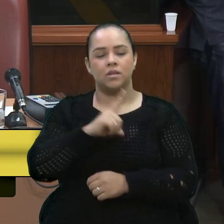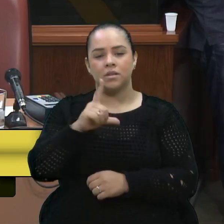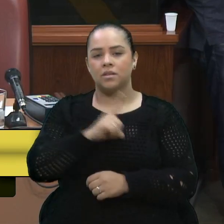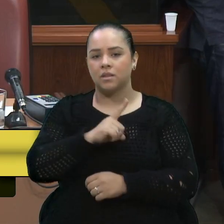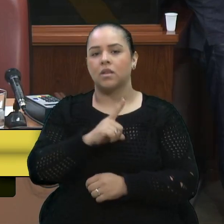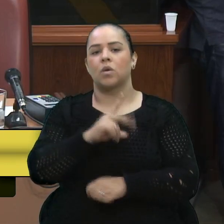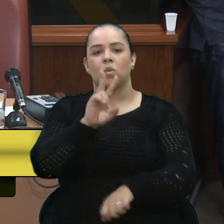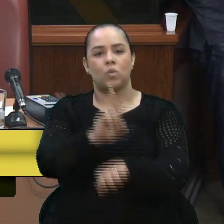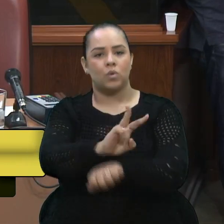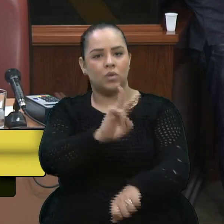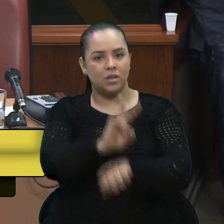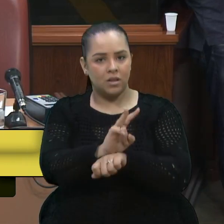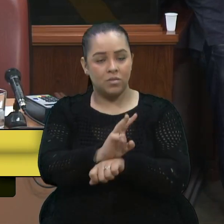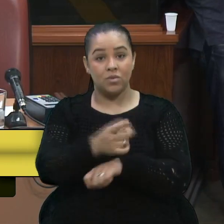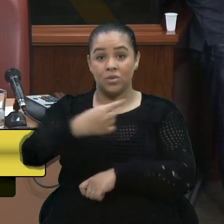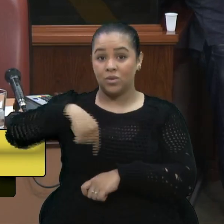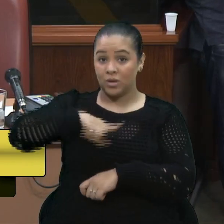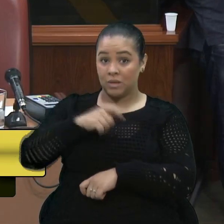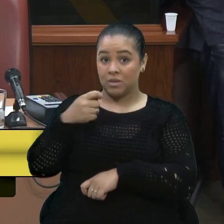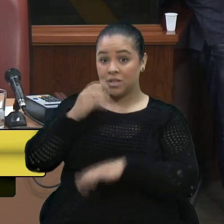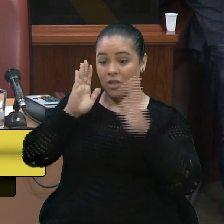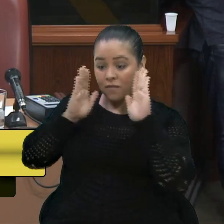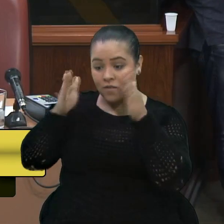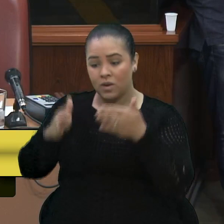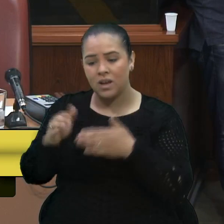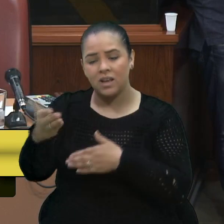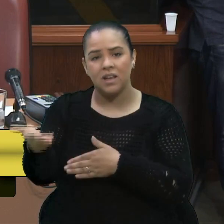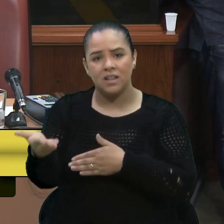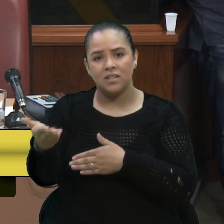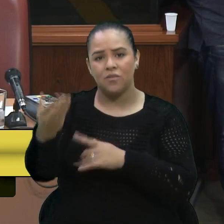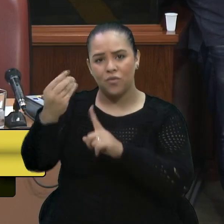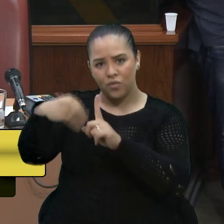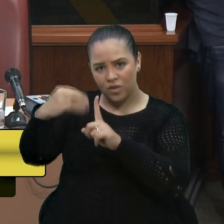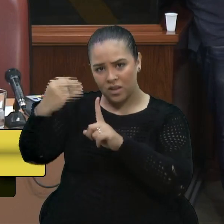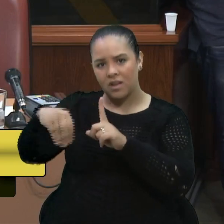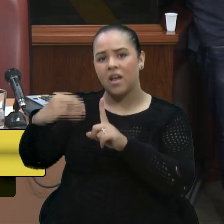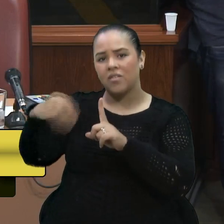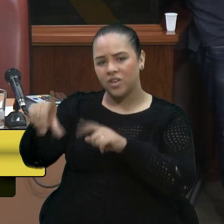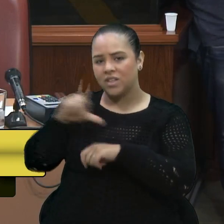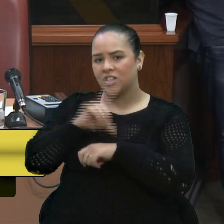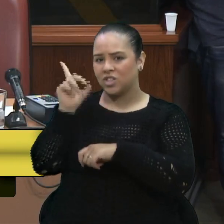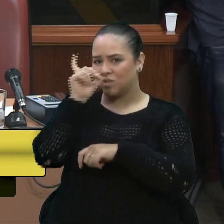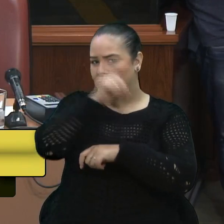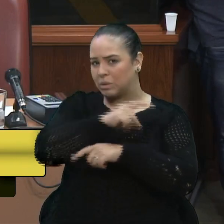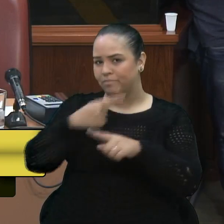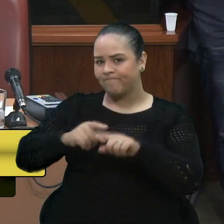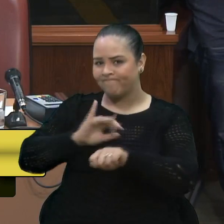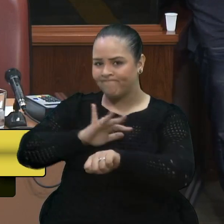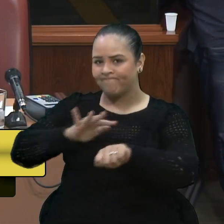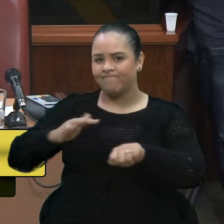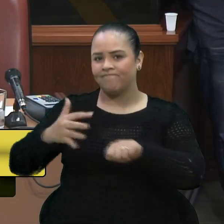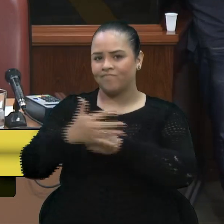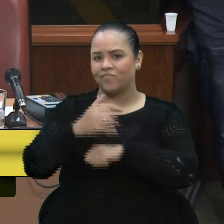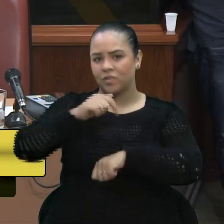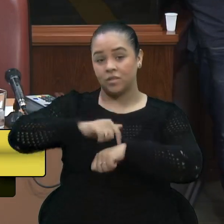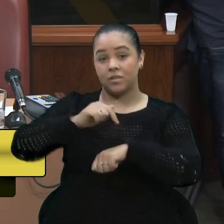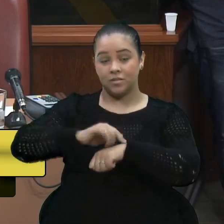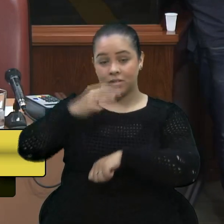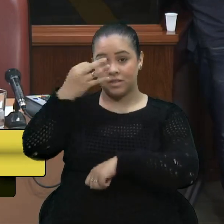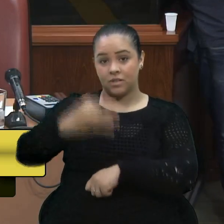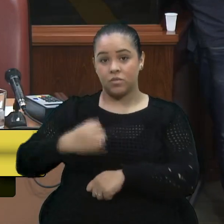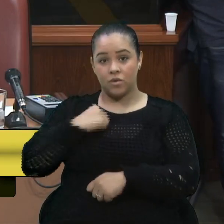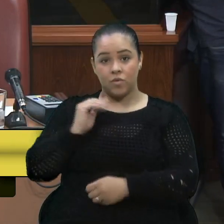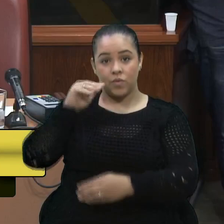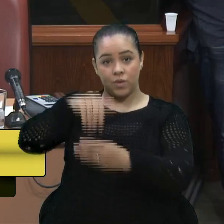não pode deixar de olhar para aqueles que mais precisam e que foram tão afetados durante essa pandemia. Em momento oportuno, votarei